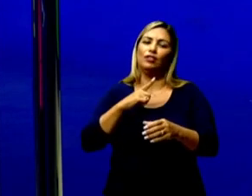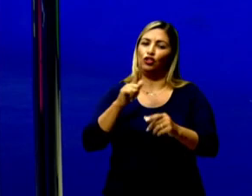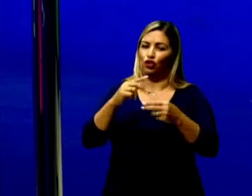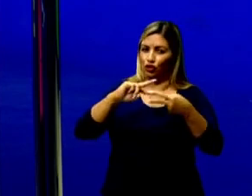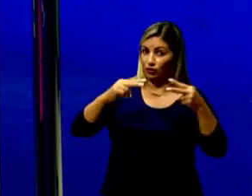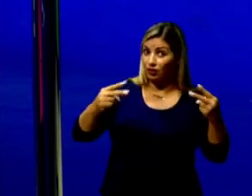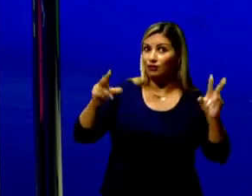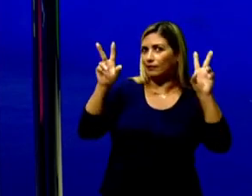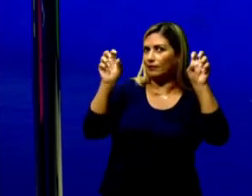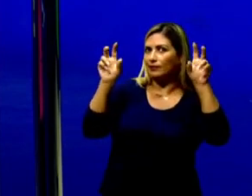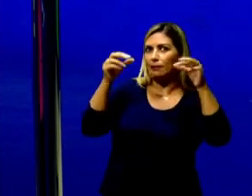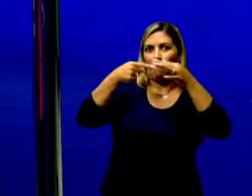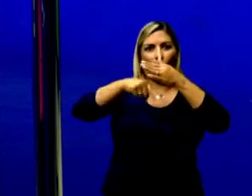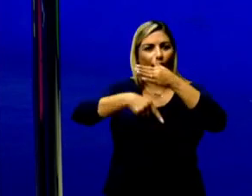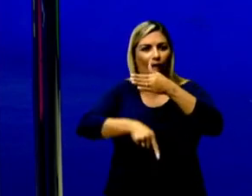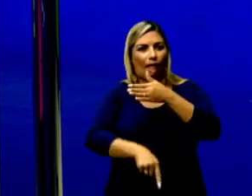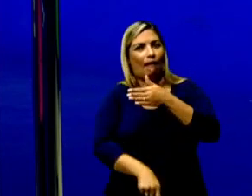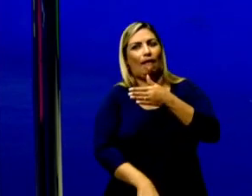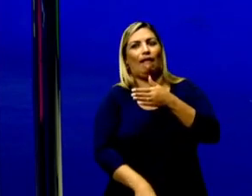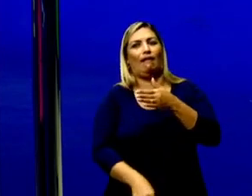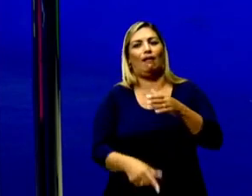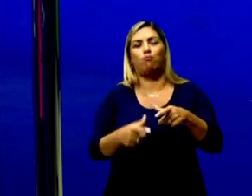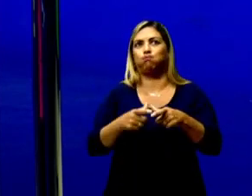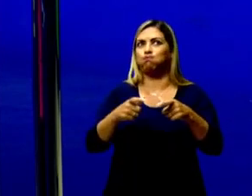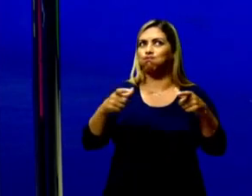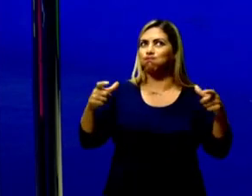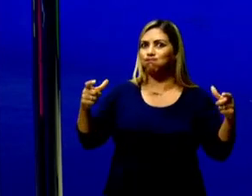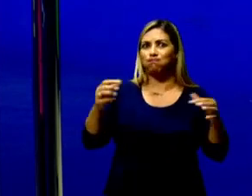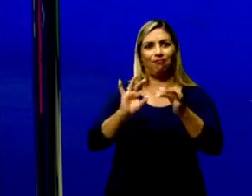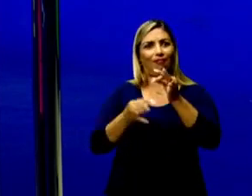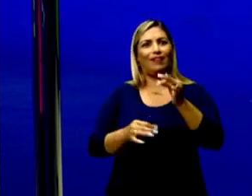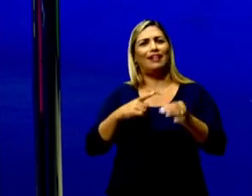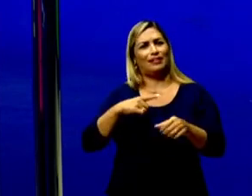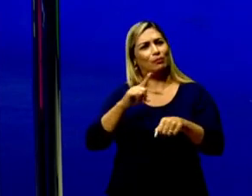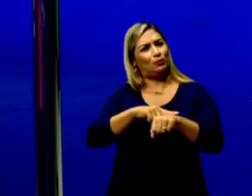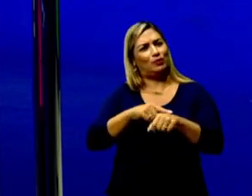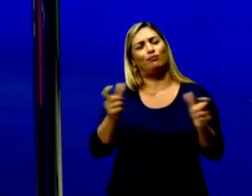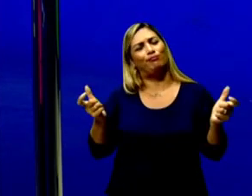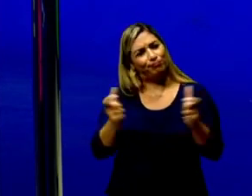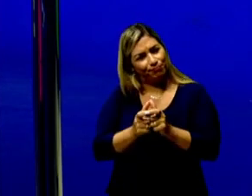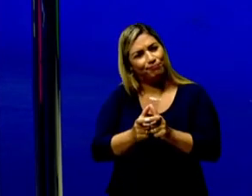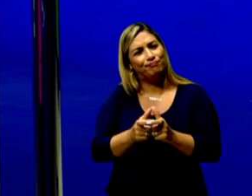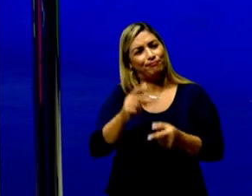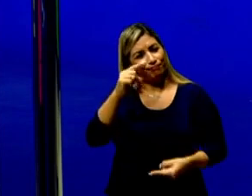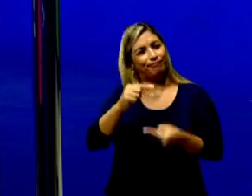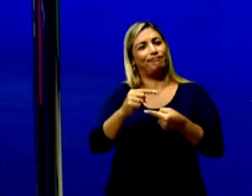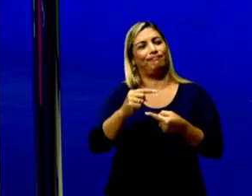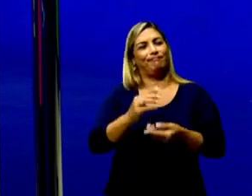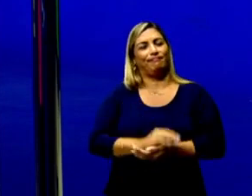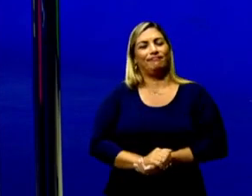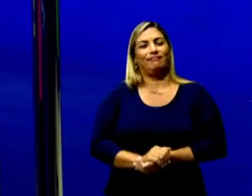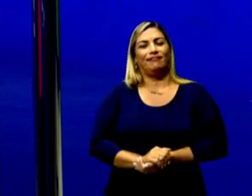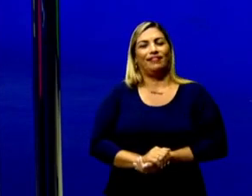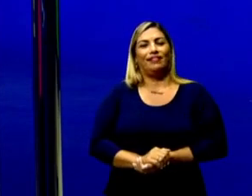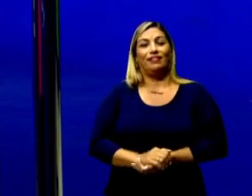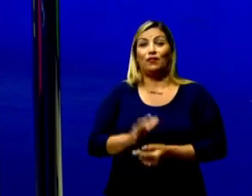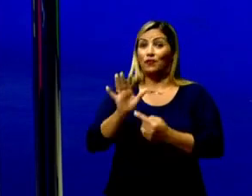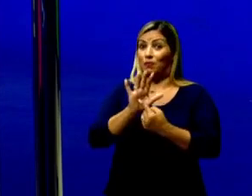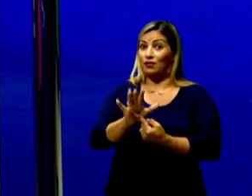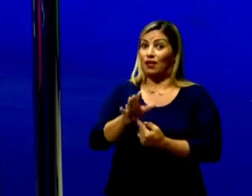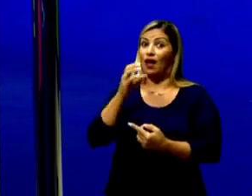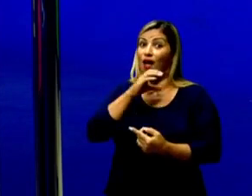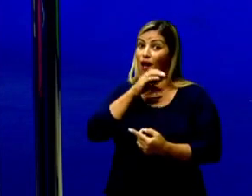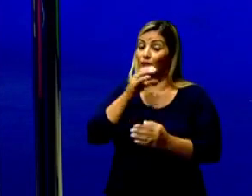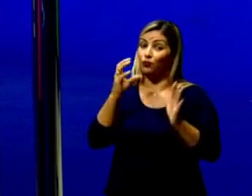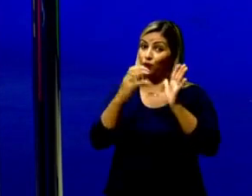Esse assunto, ele é muito amplo, muito vasto. Nós temos um tempo bastante reduzido aqui. Então, vou mostrar aqui para vocês sobre os